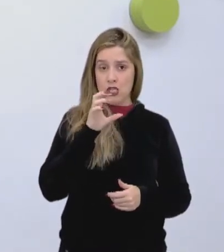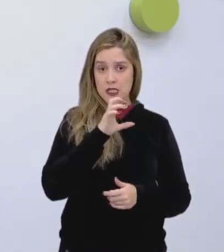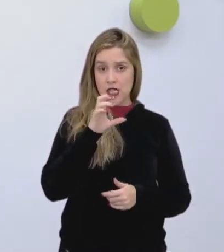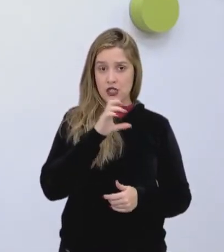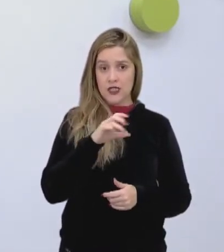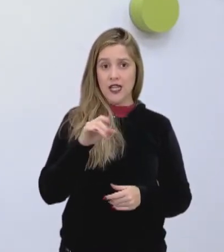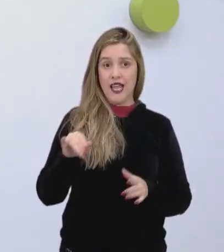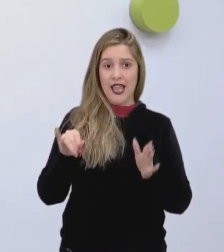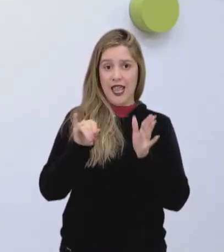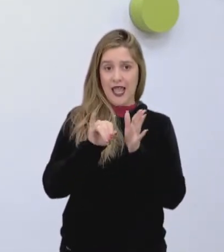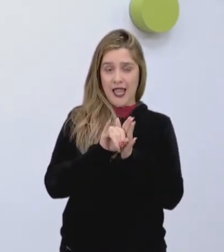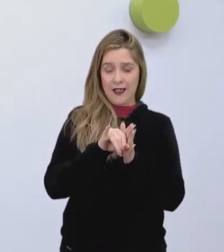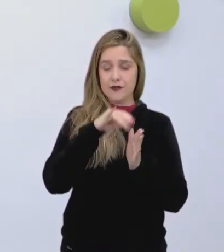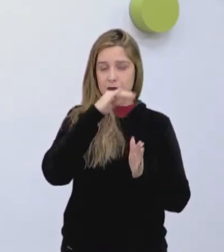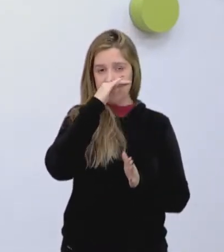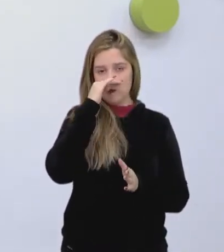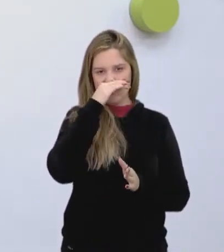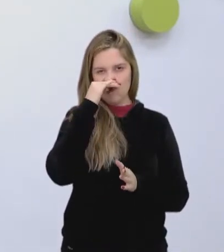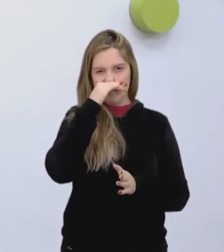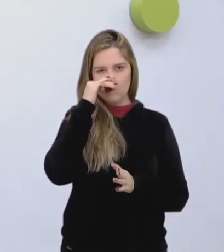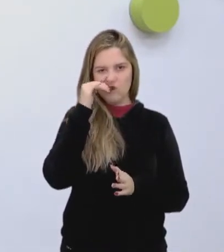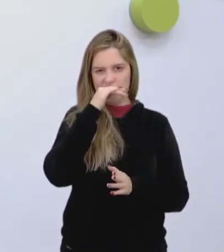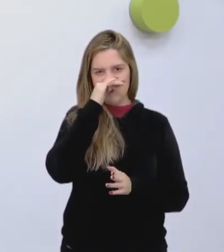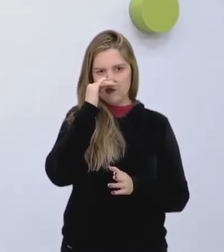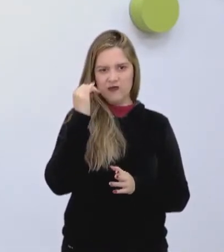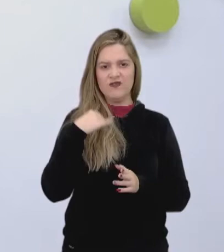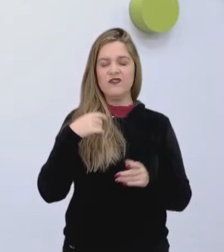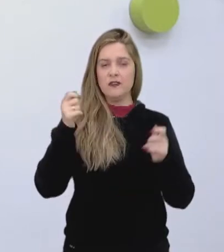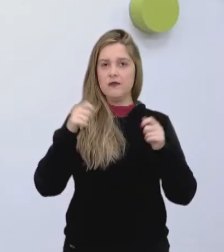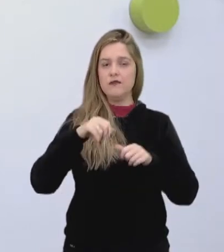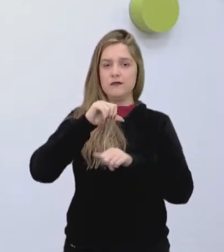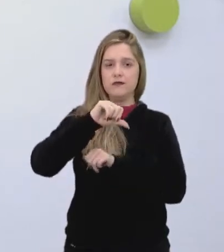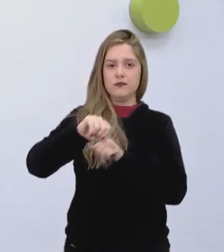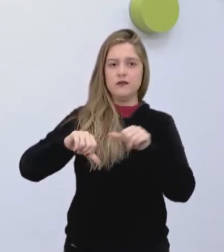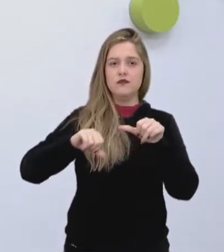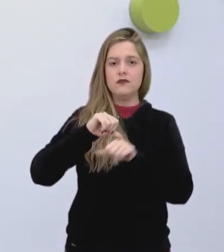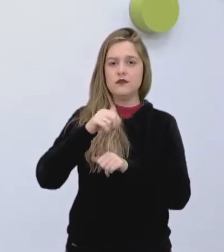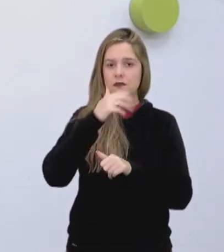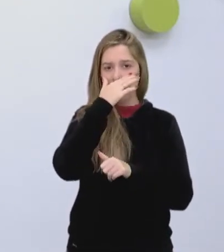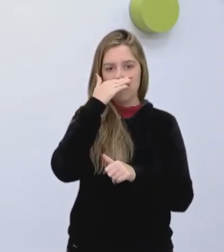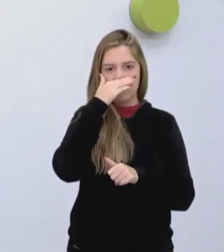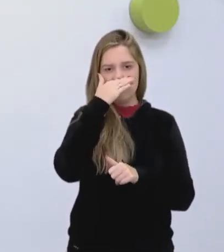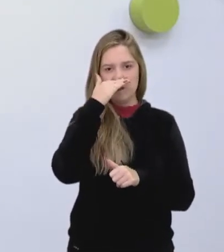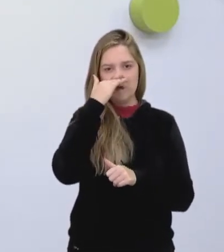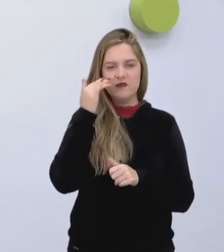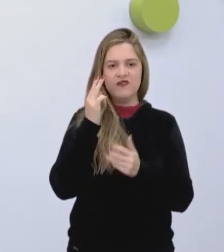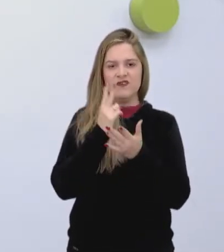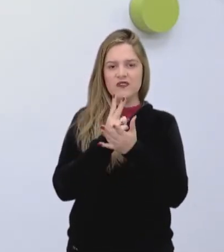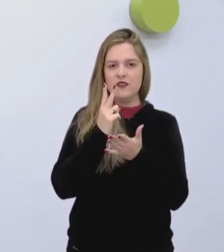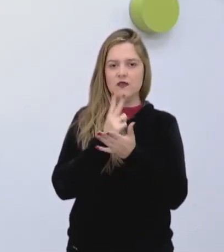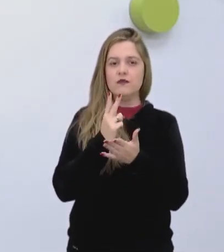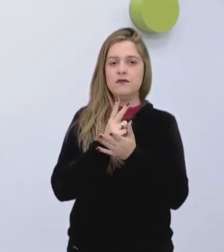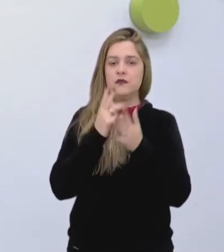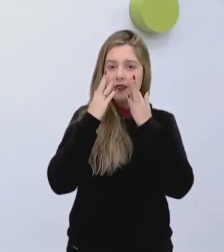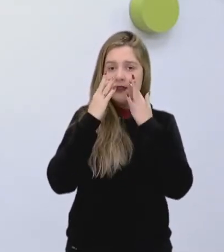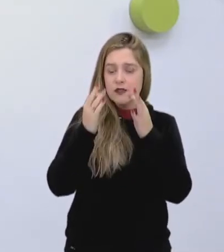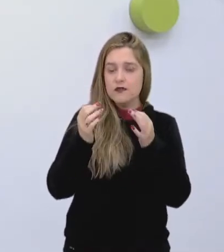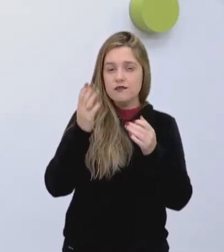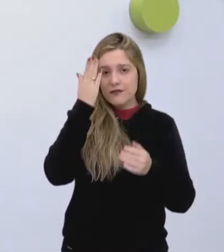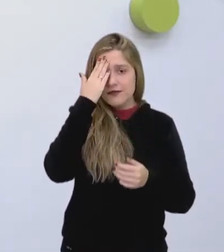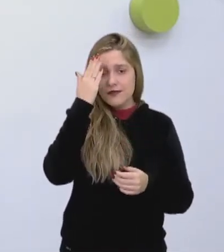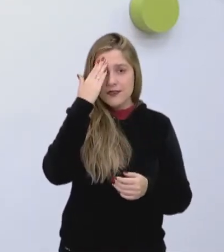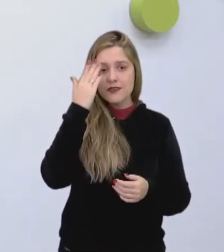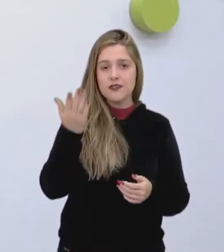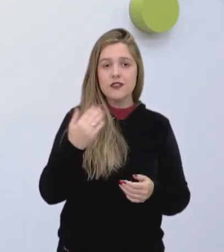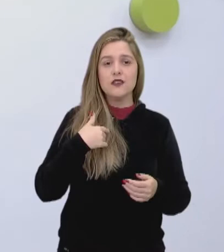intensidade de dados. Mas será tão ampla. Mas tão ampla. Que a gente entra numa outra era. As pessoas muitas vezes não sabem disso. As